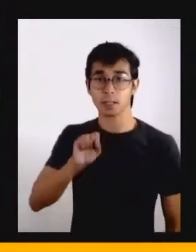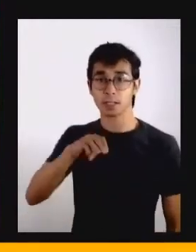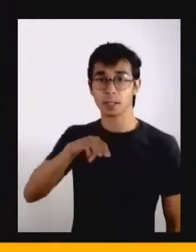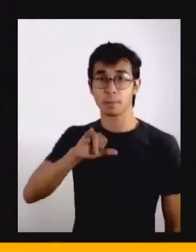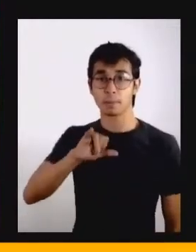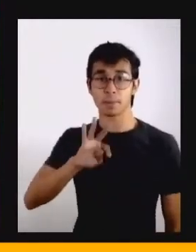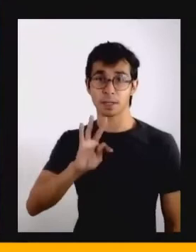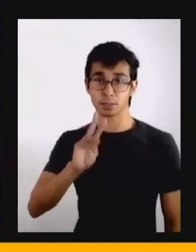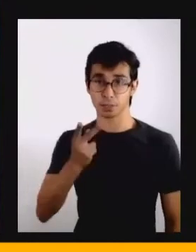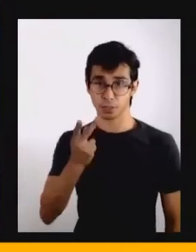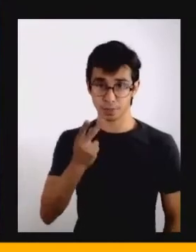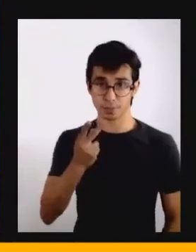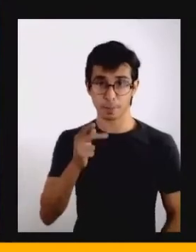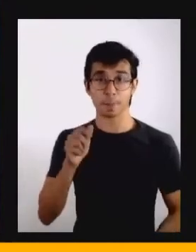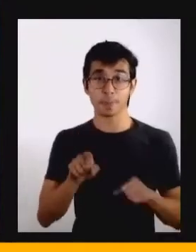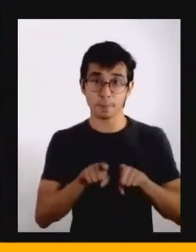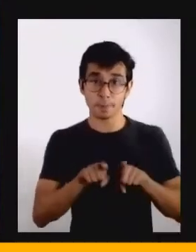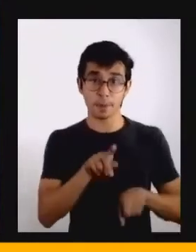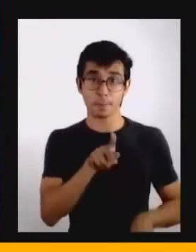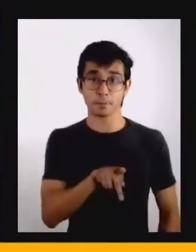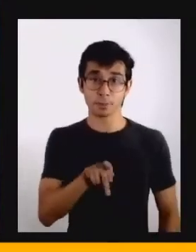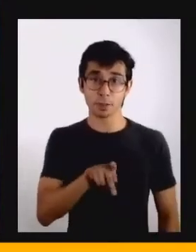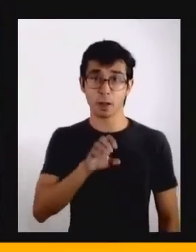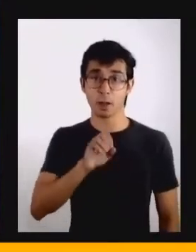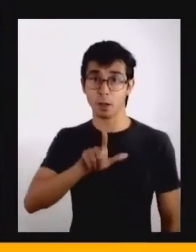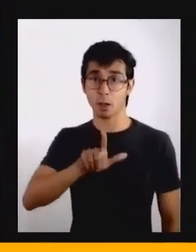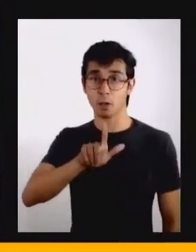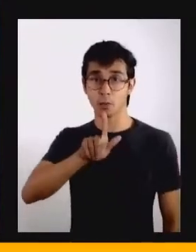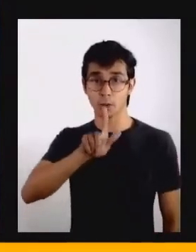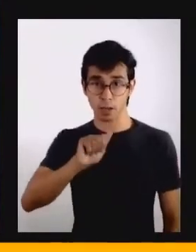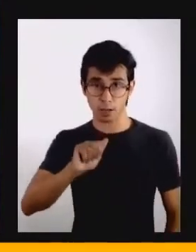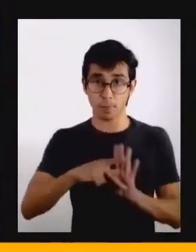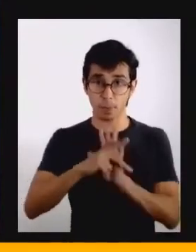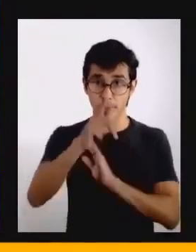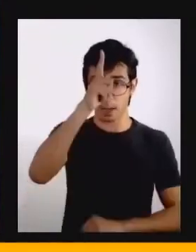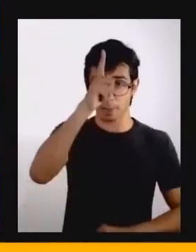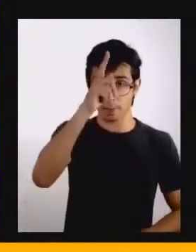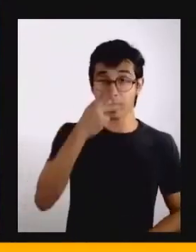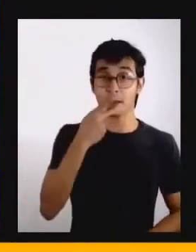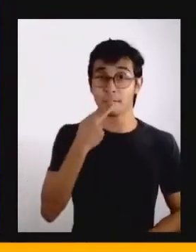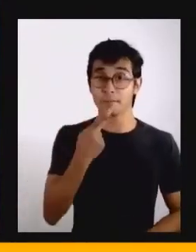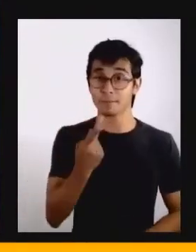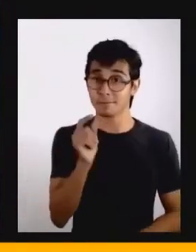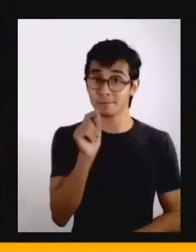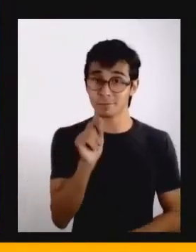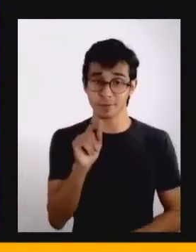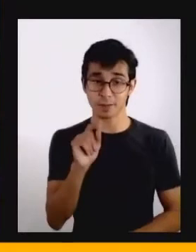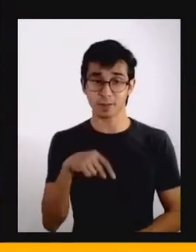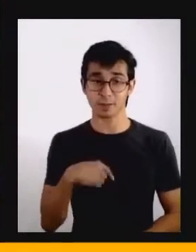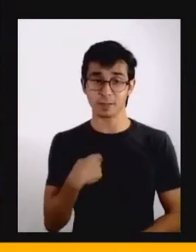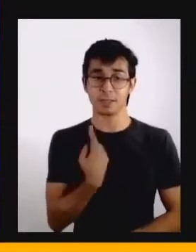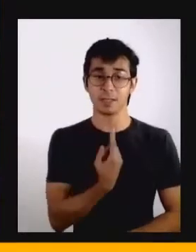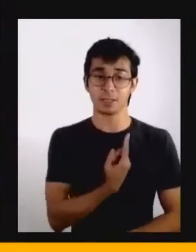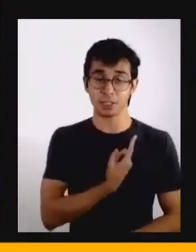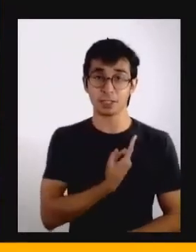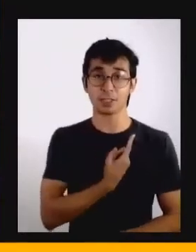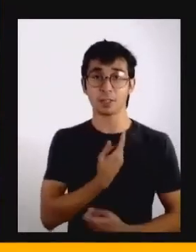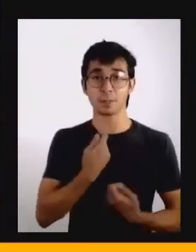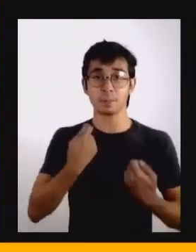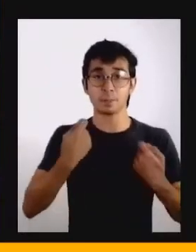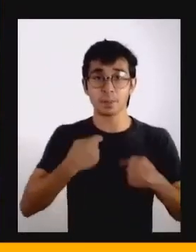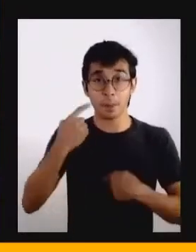professora Olga de Zurich, chama de ucrónia. A ucrónia seria uma utopia temporal.